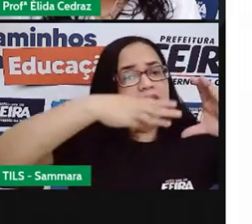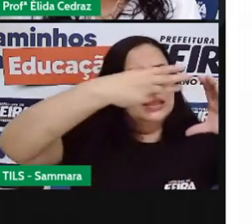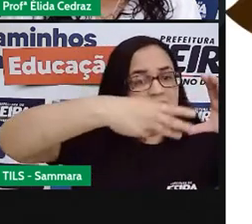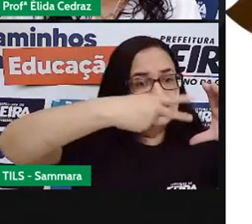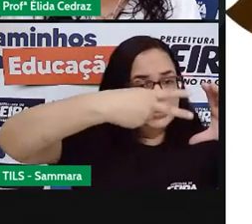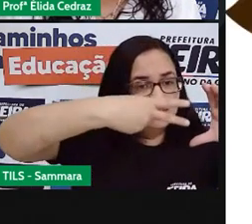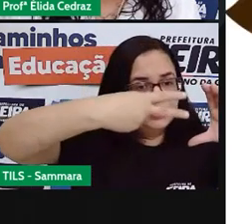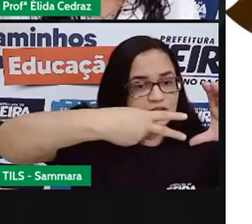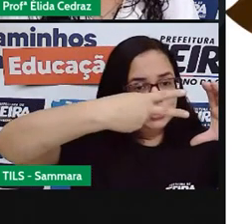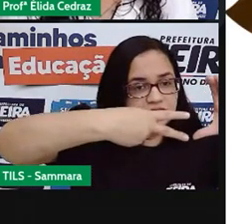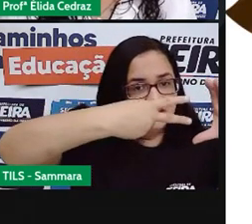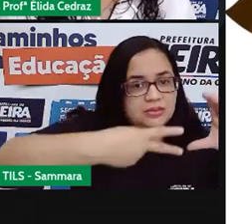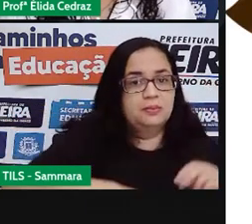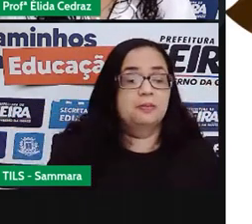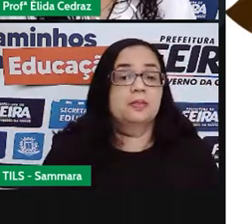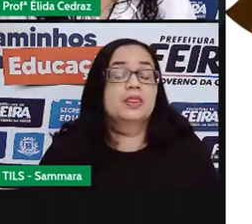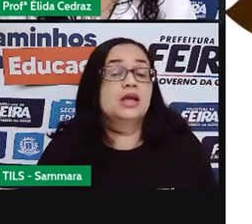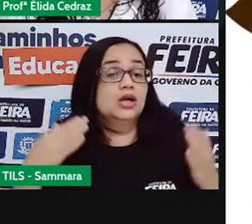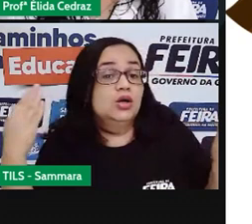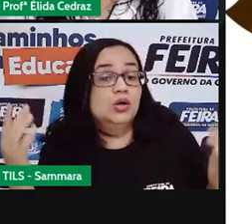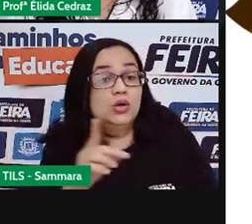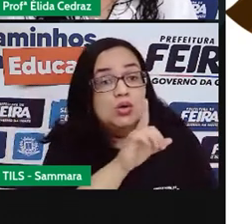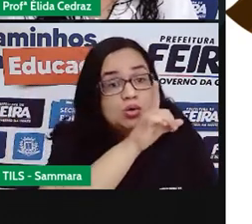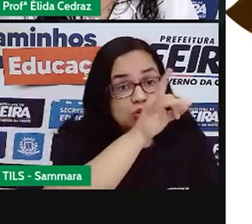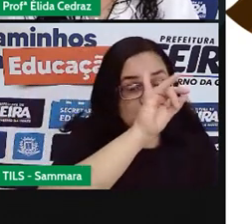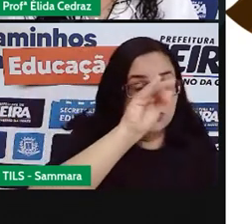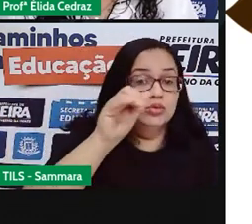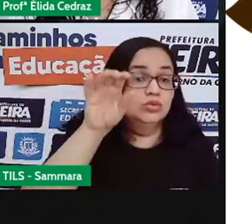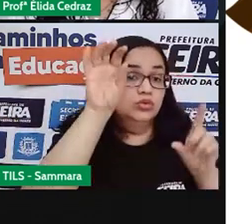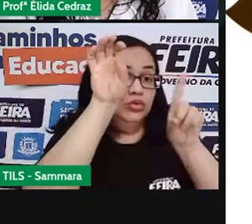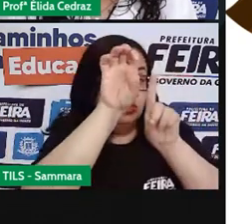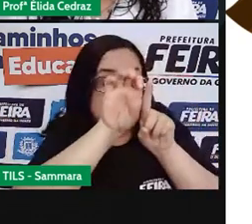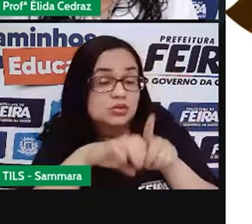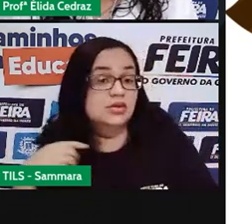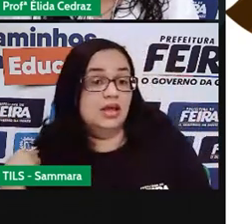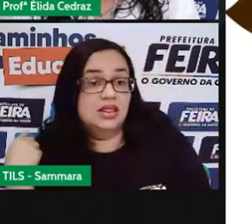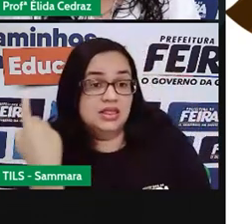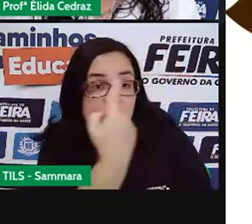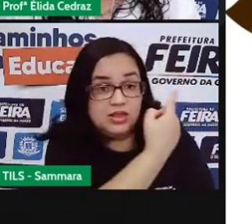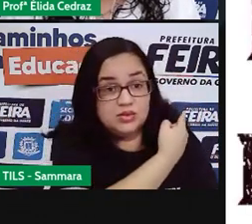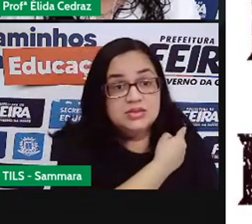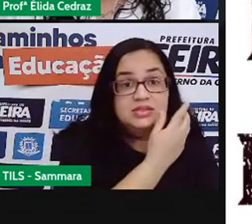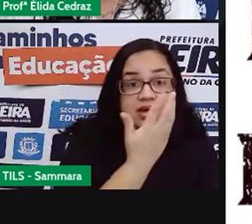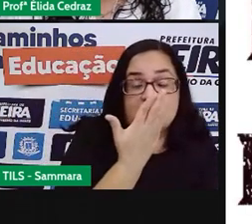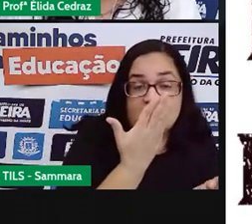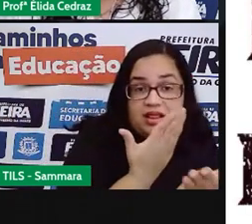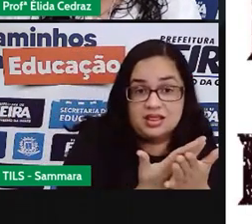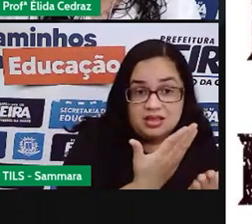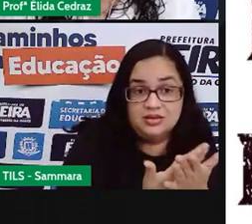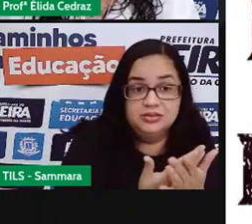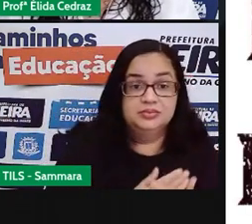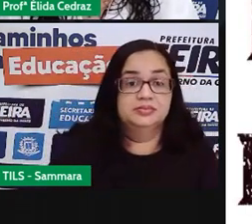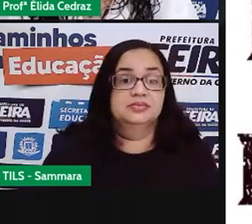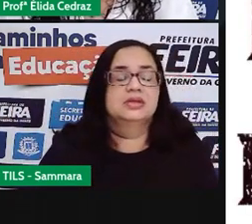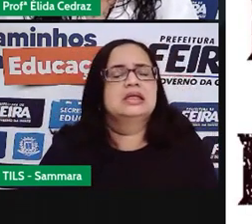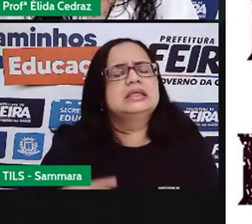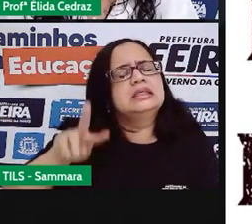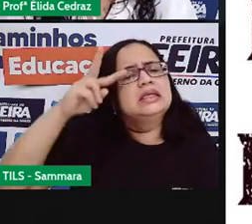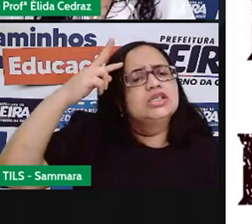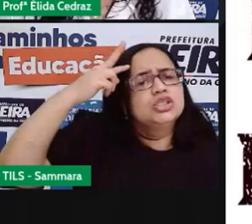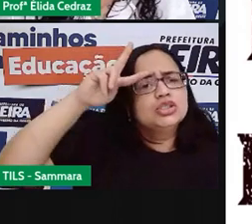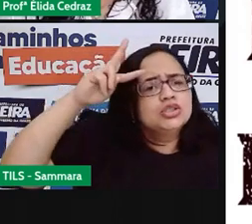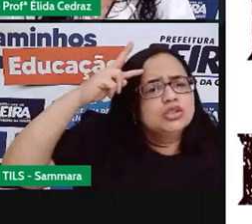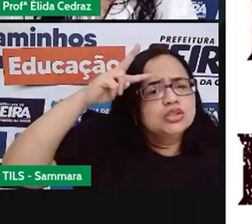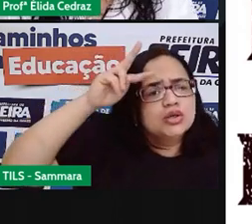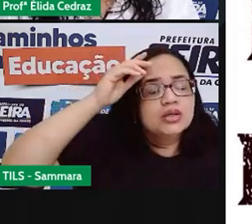Hoje, registra aí no seu calendário a nossa aula e vamos nessa. Por dentro